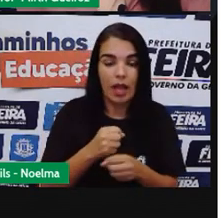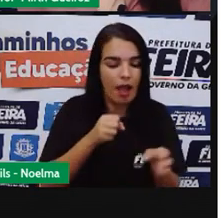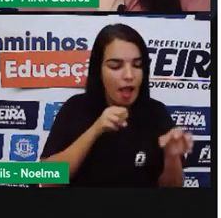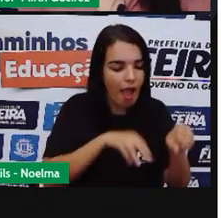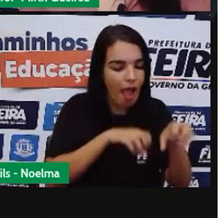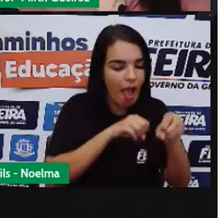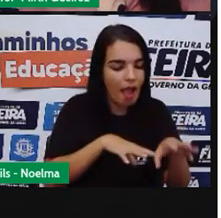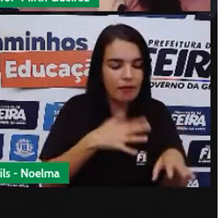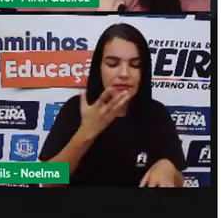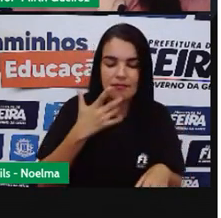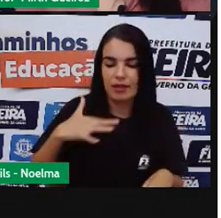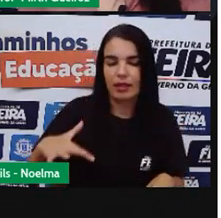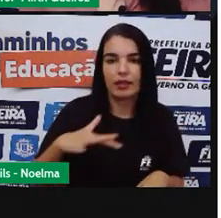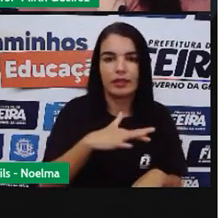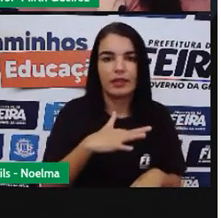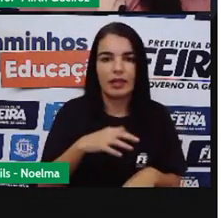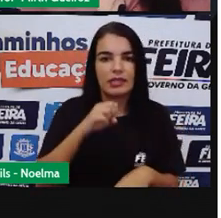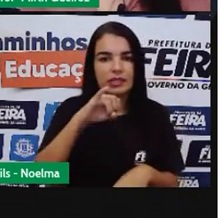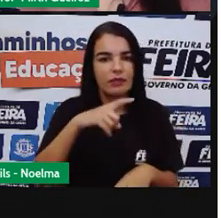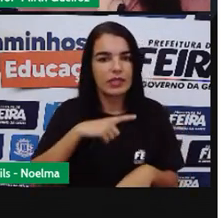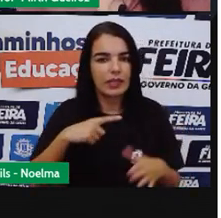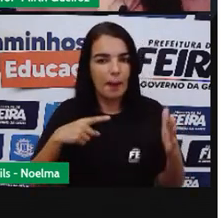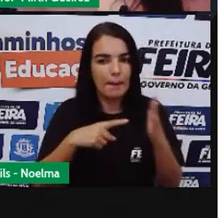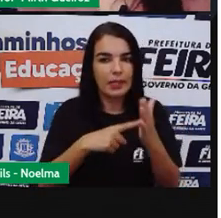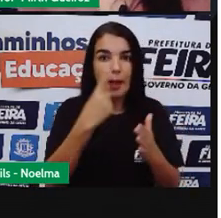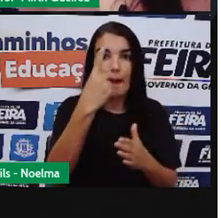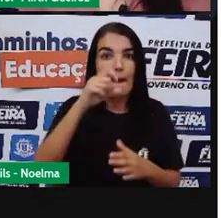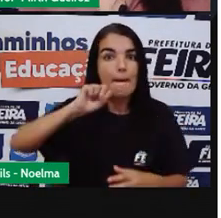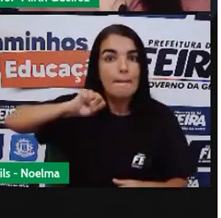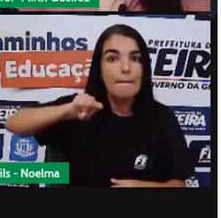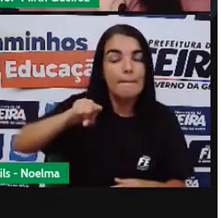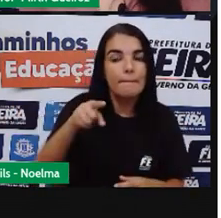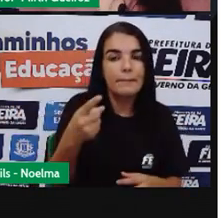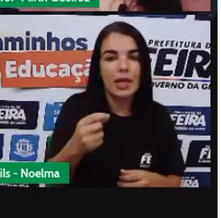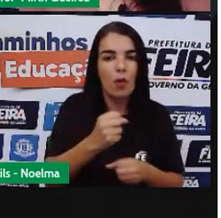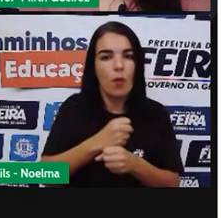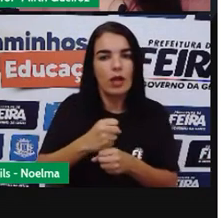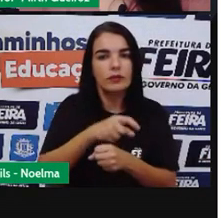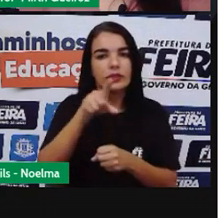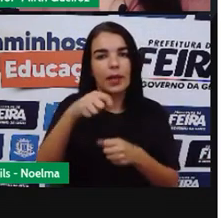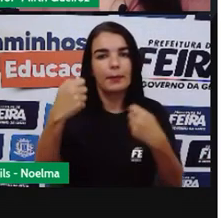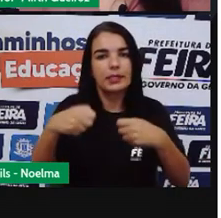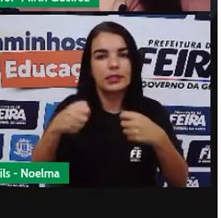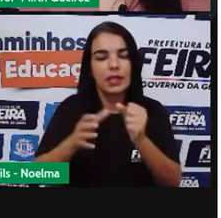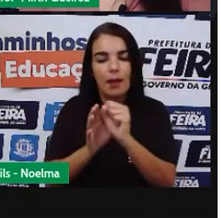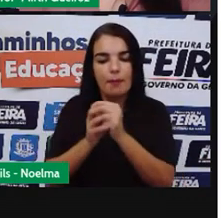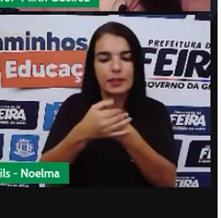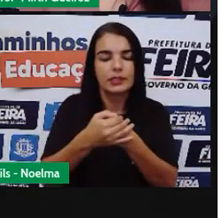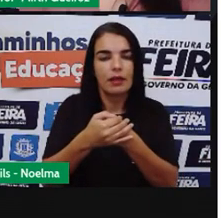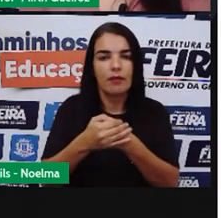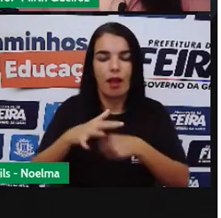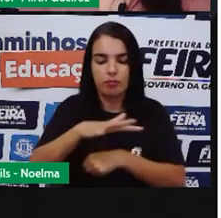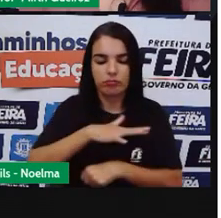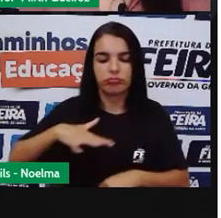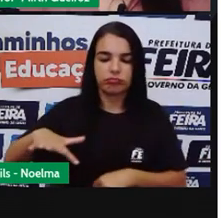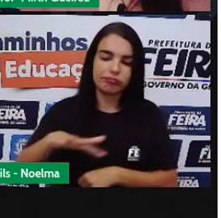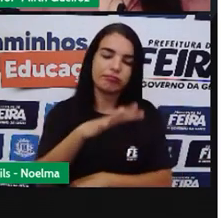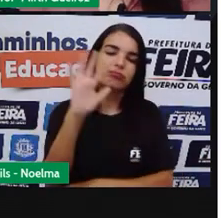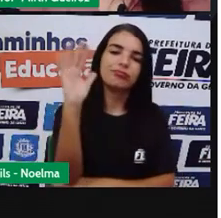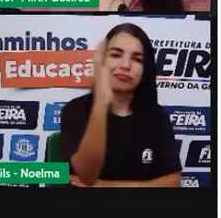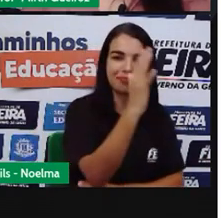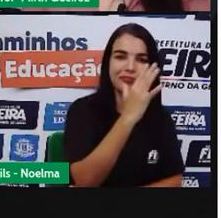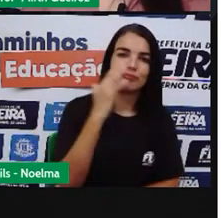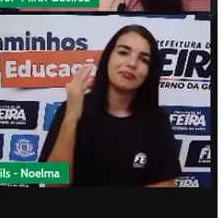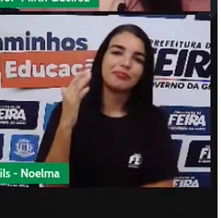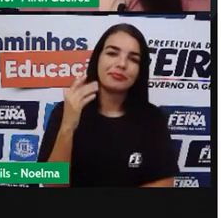preserve O meio ambiente Aí O texto Feito Por Curpúcio E aqui nós